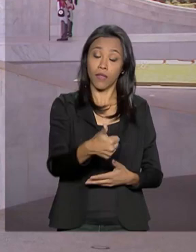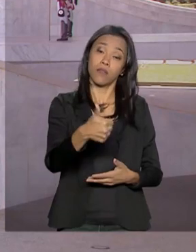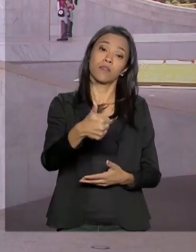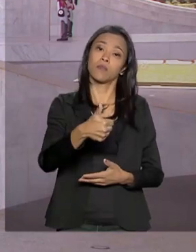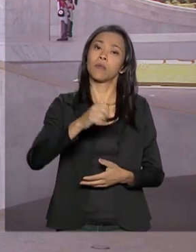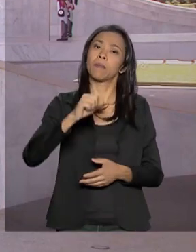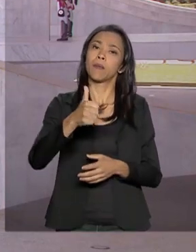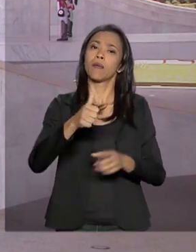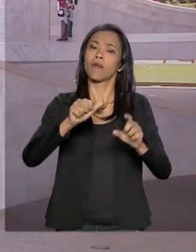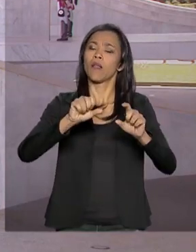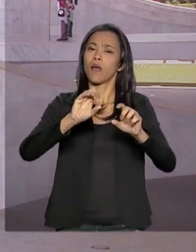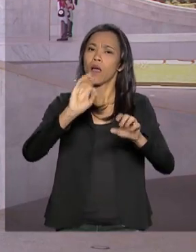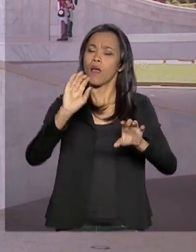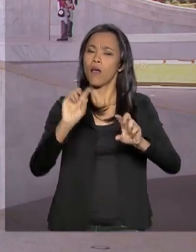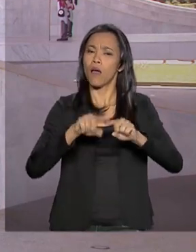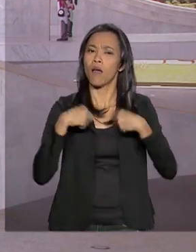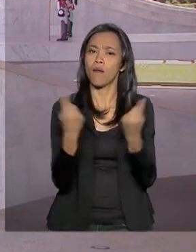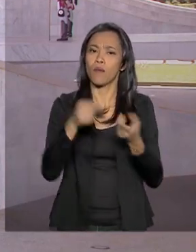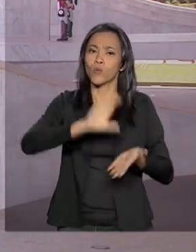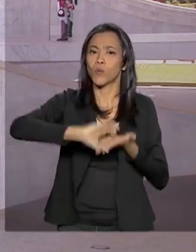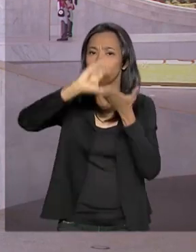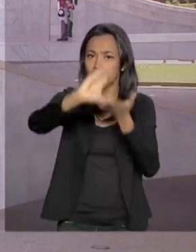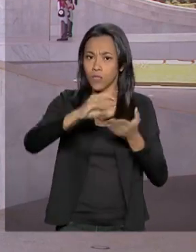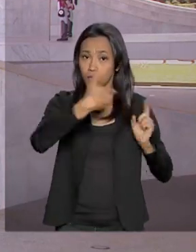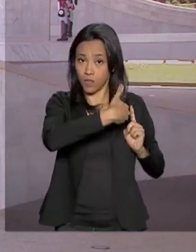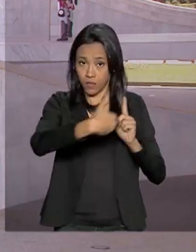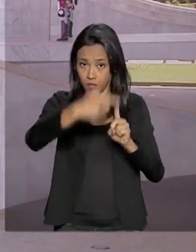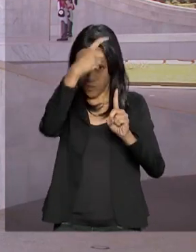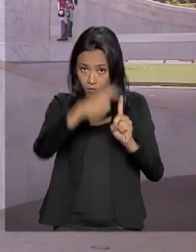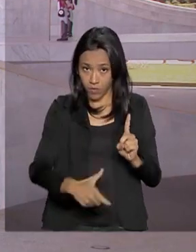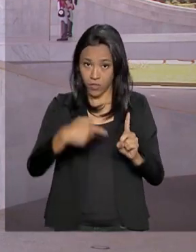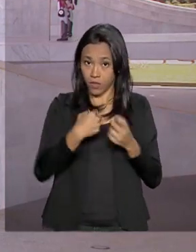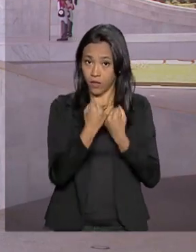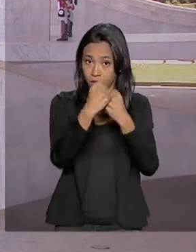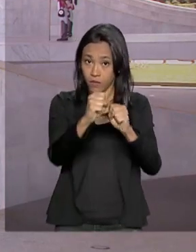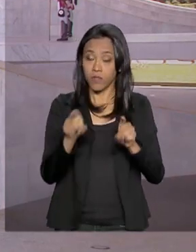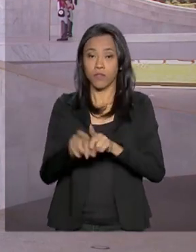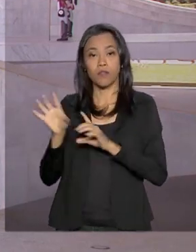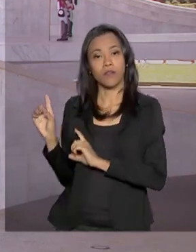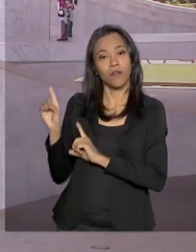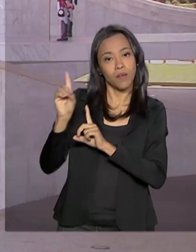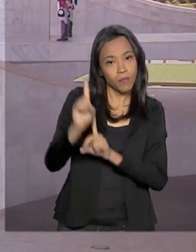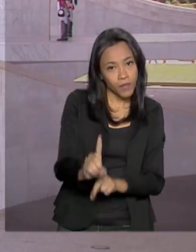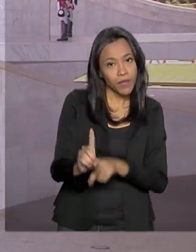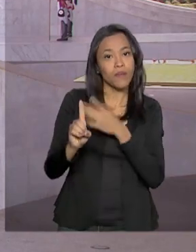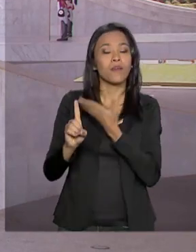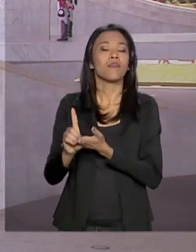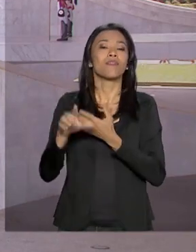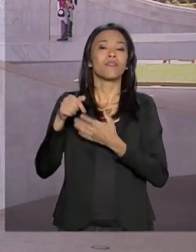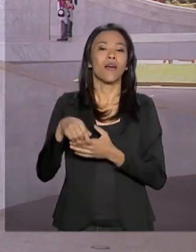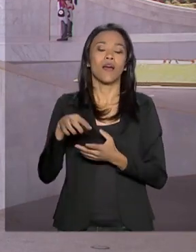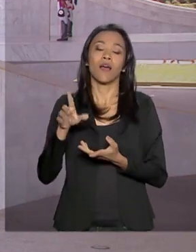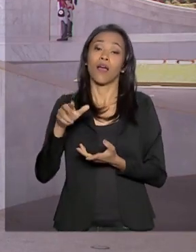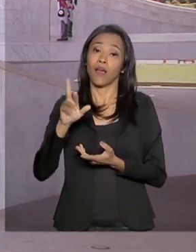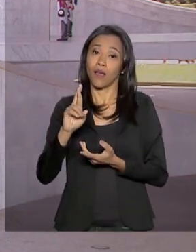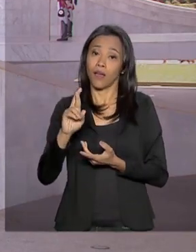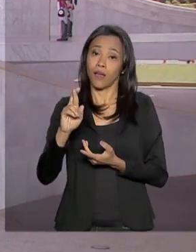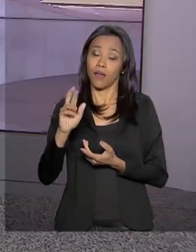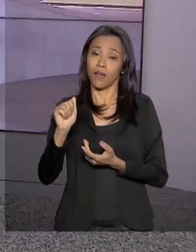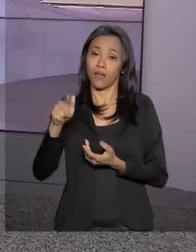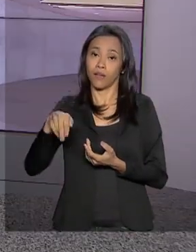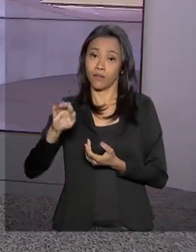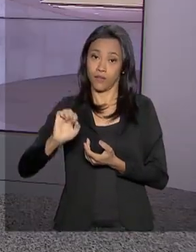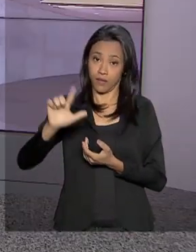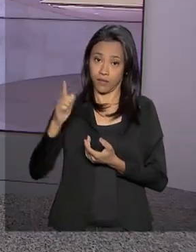Governo e recebe o ministro da Defesa, Fernando Azevedo e Silva, e a procuradora-geral da República, Raquel Doge. Roberto.